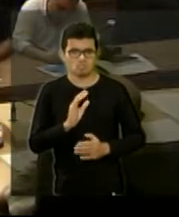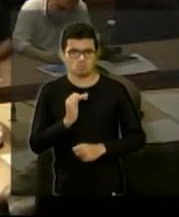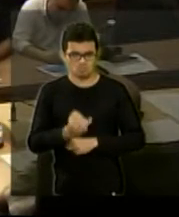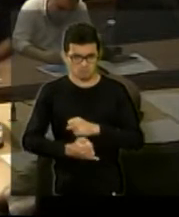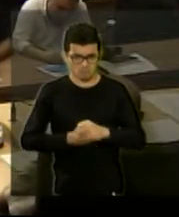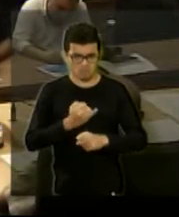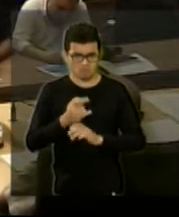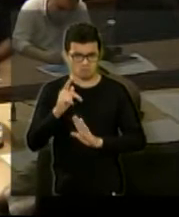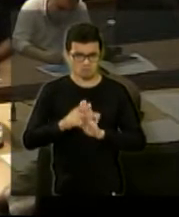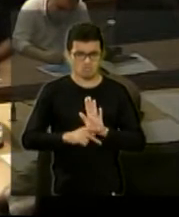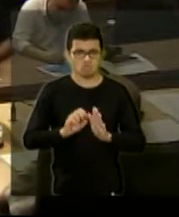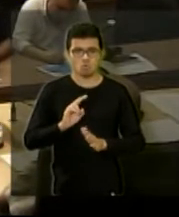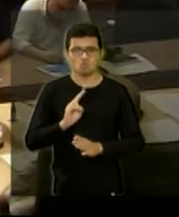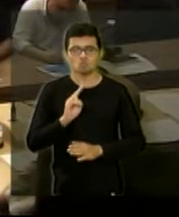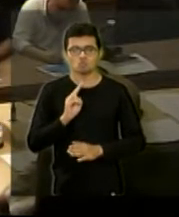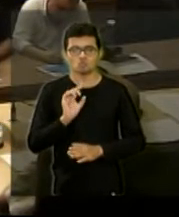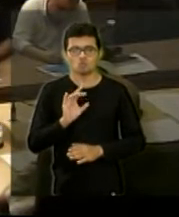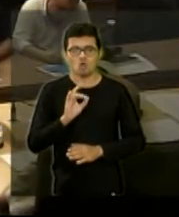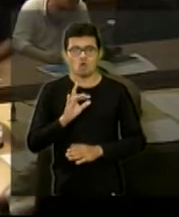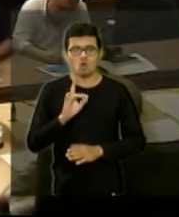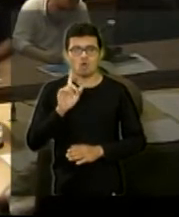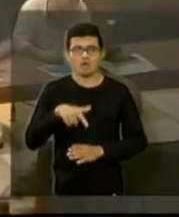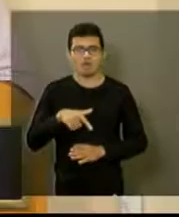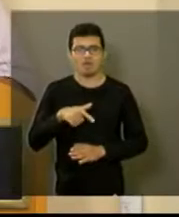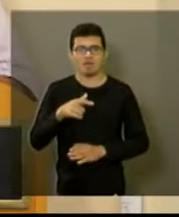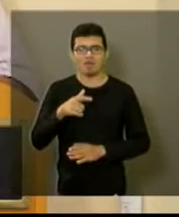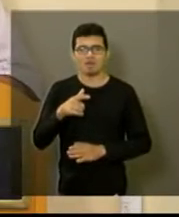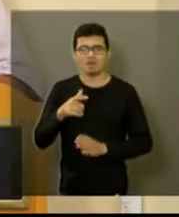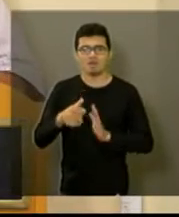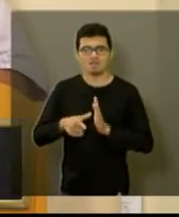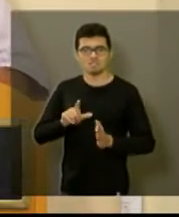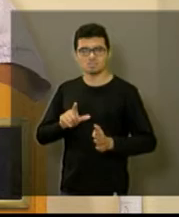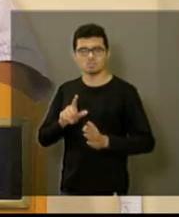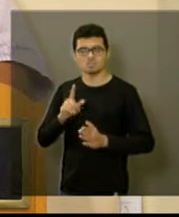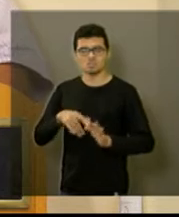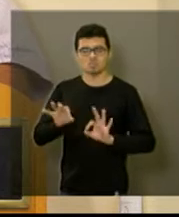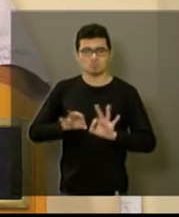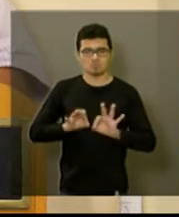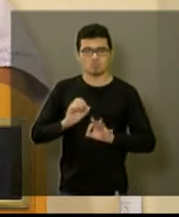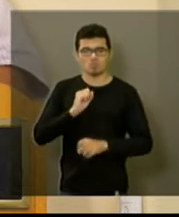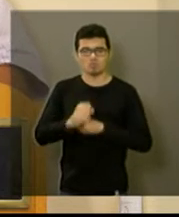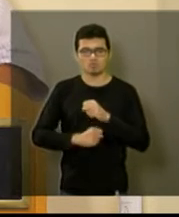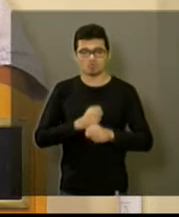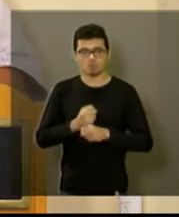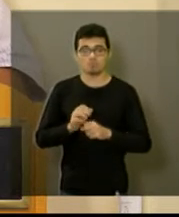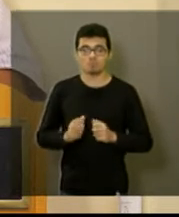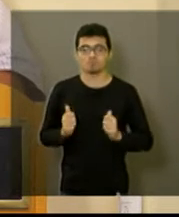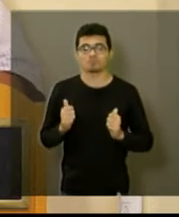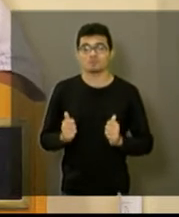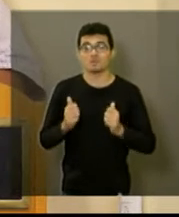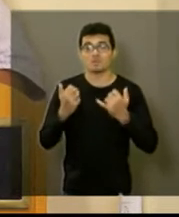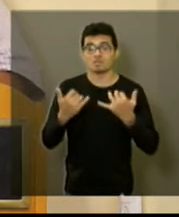a previsão para o próximo ano? Do projetos online, já tem todo um planejamento